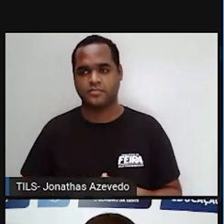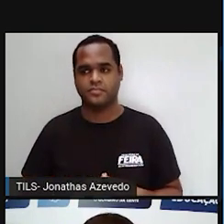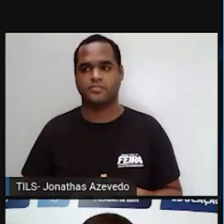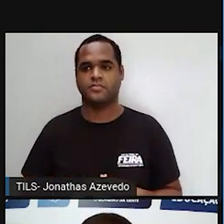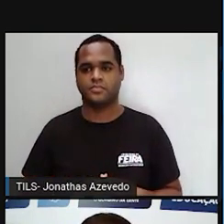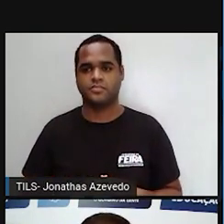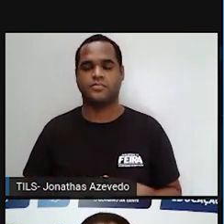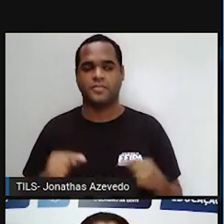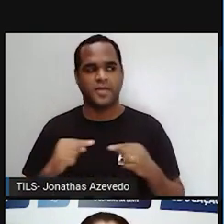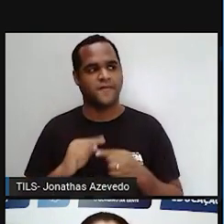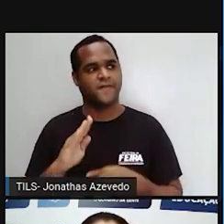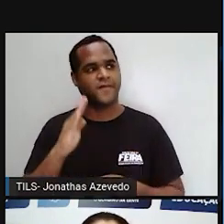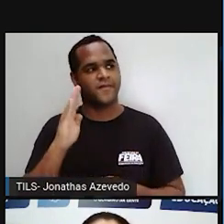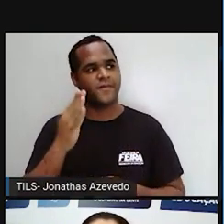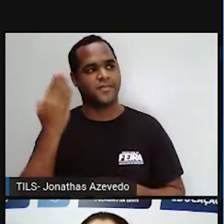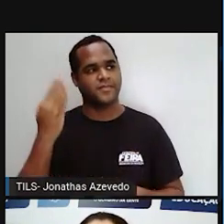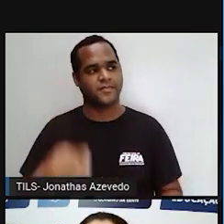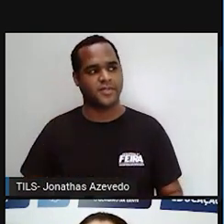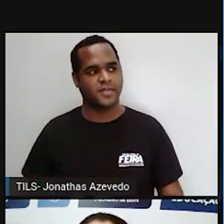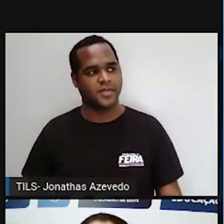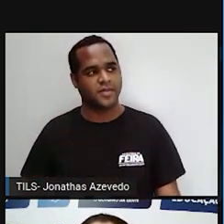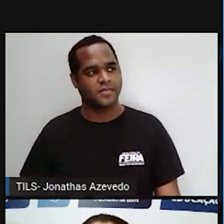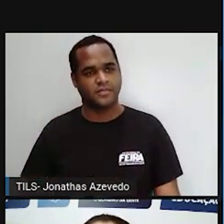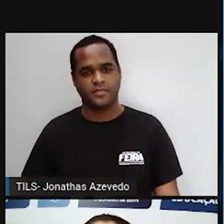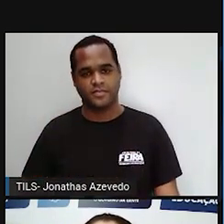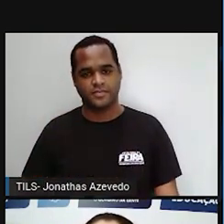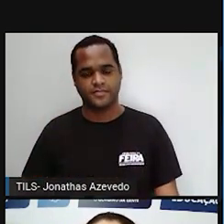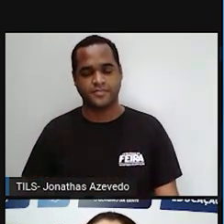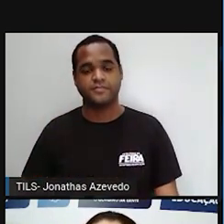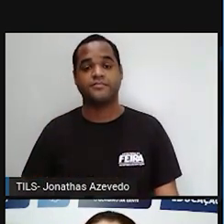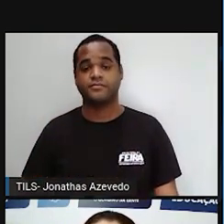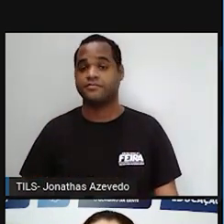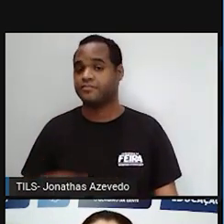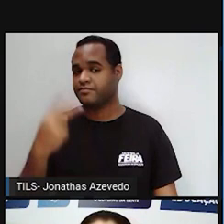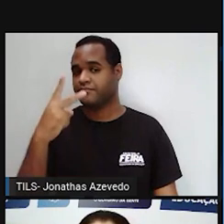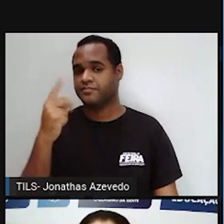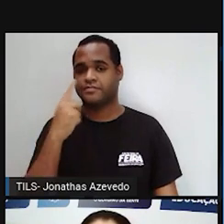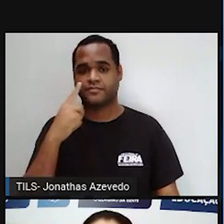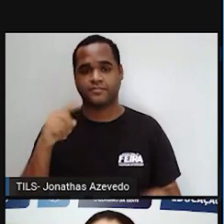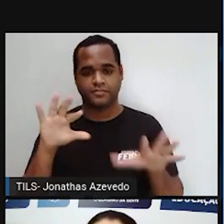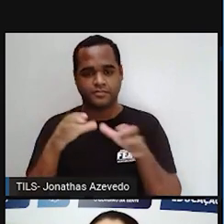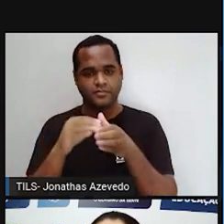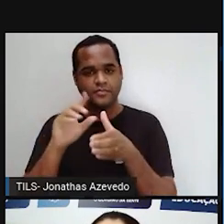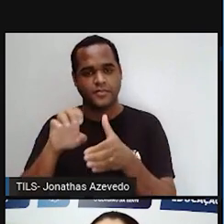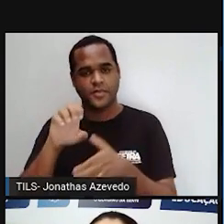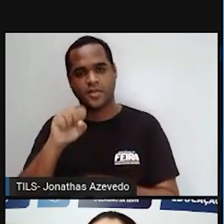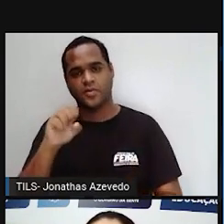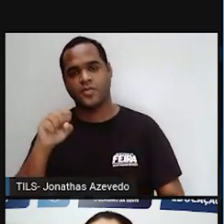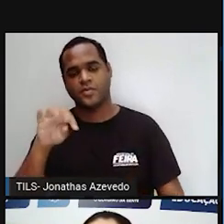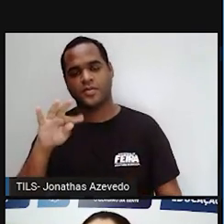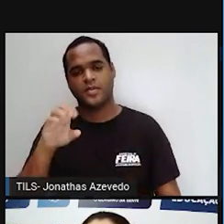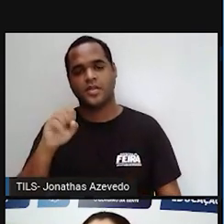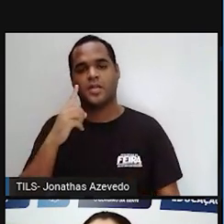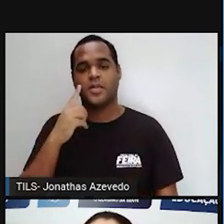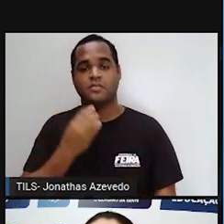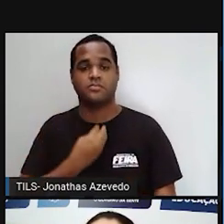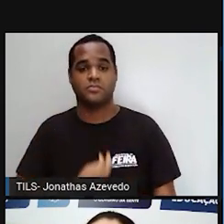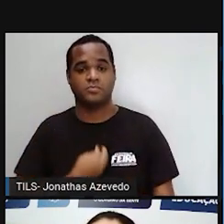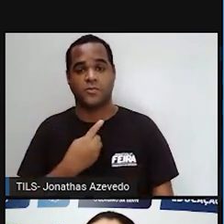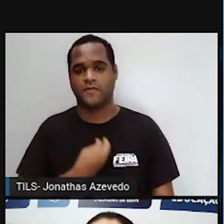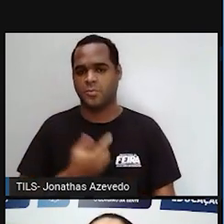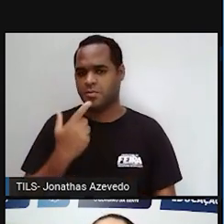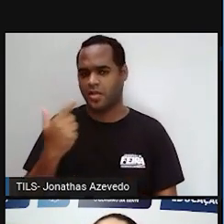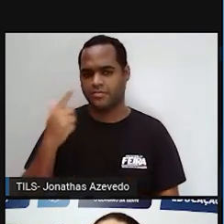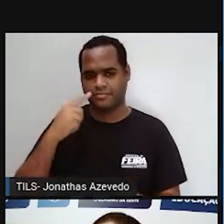falsa. Segunda, podemos definir ecossistema como conjunto de fatores bióticos e abióticos de um ambiente? Essa